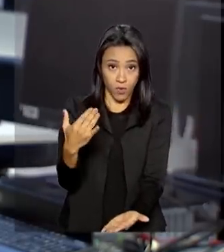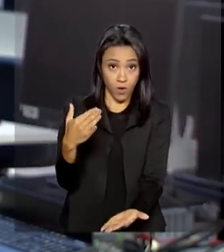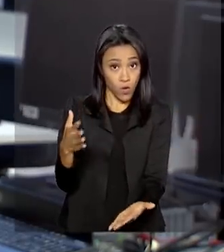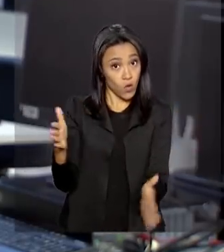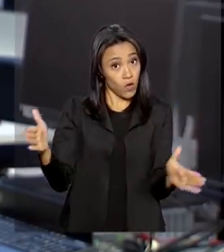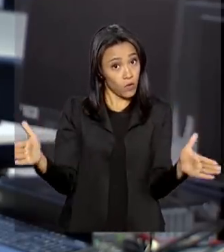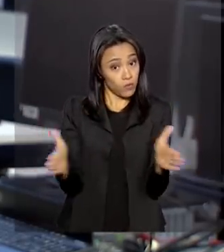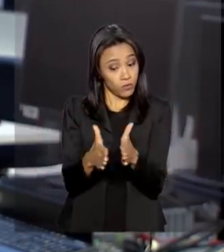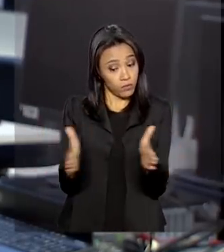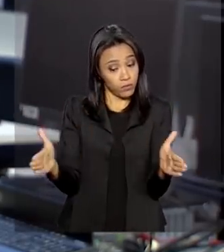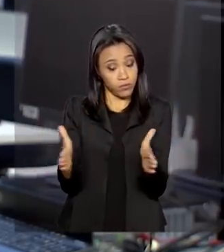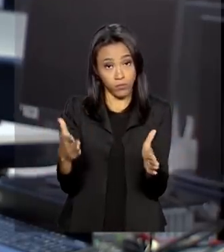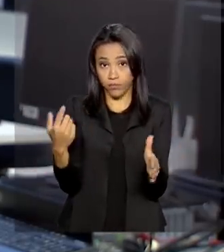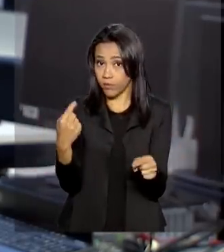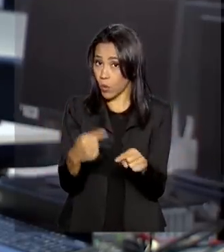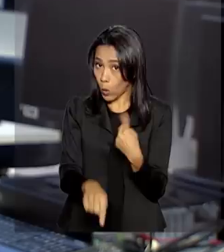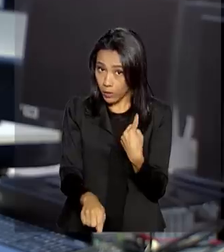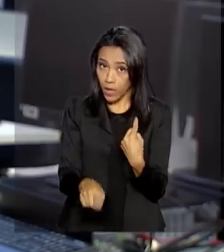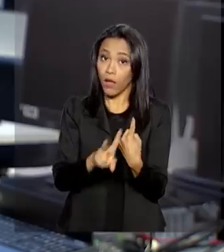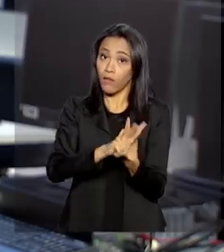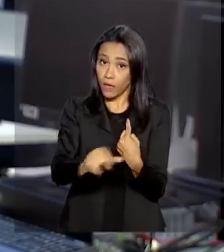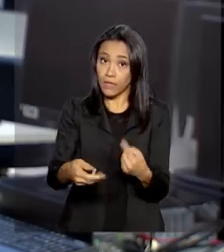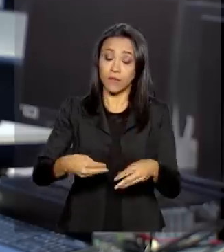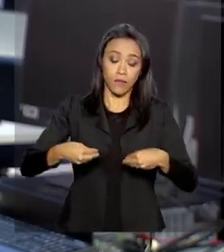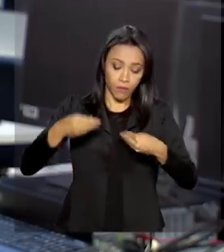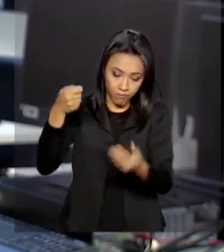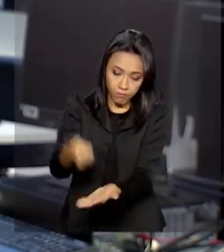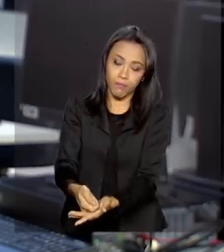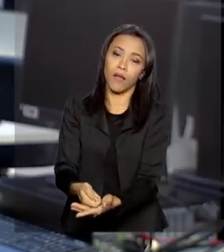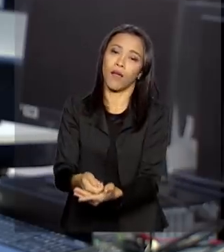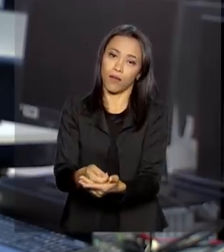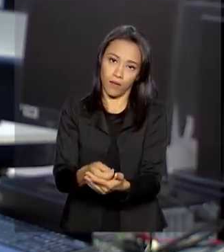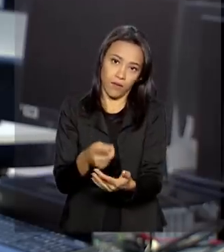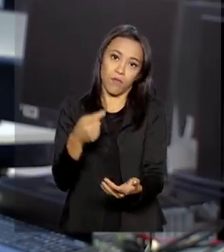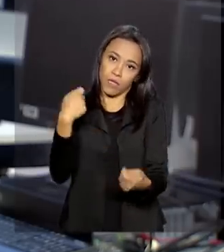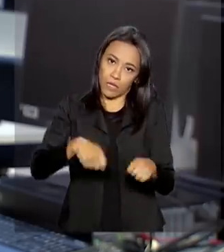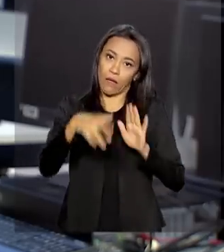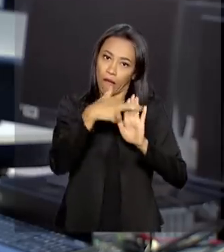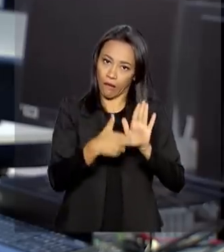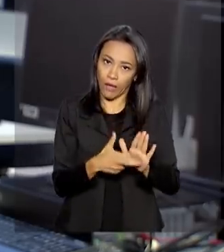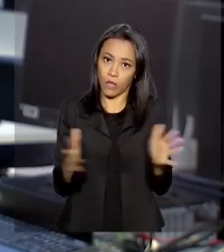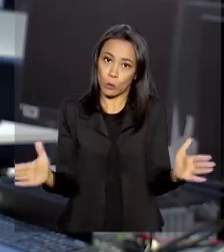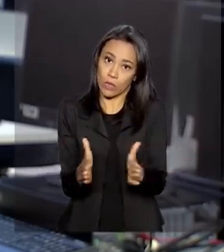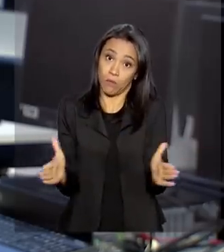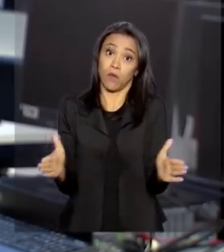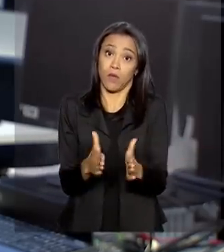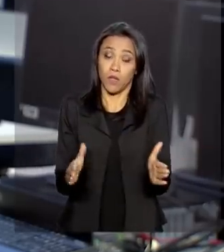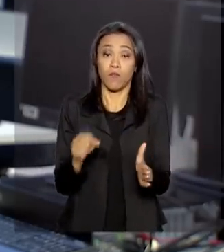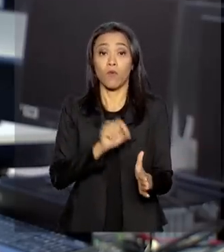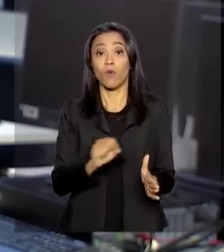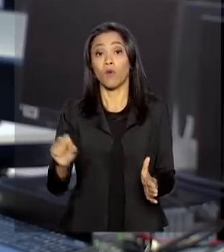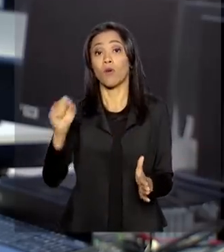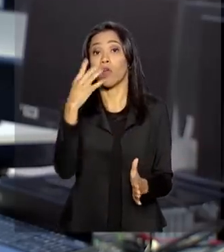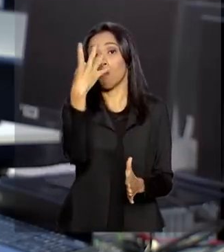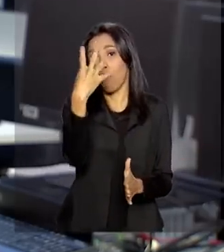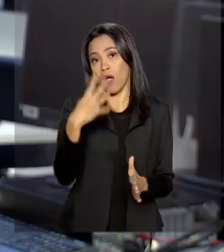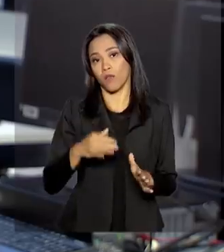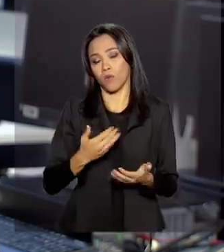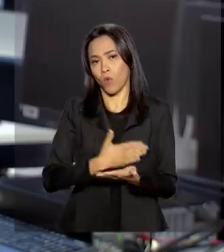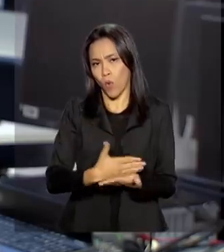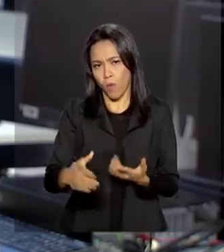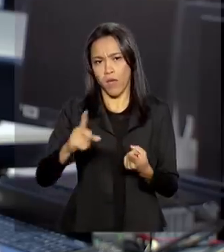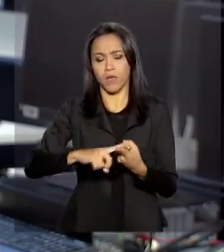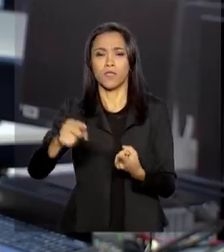exigido serão despachadas e terão que ser pagas. A medida começa em quatro aeroportos do país. Juscelino